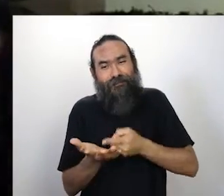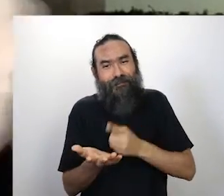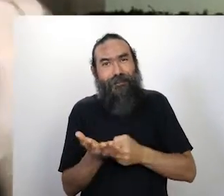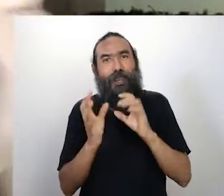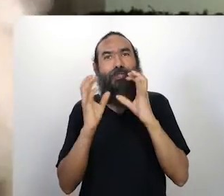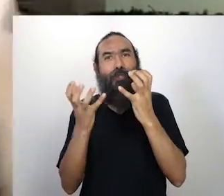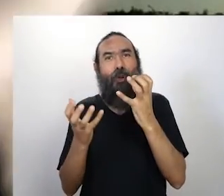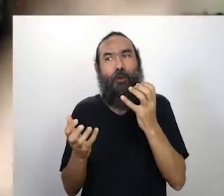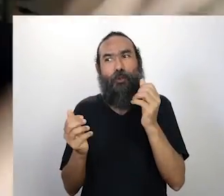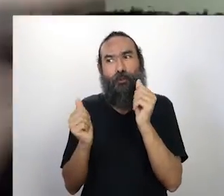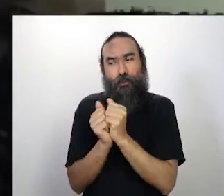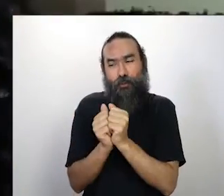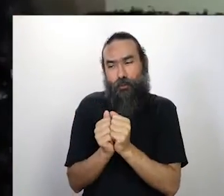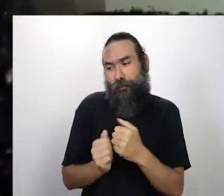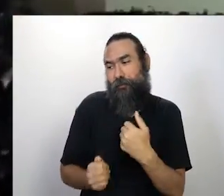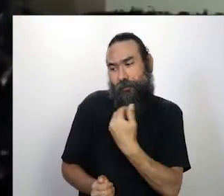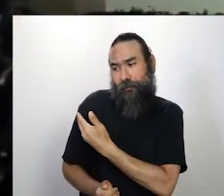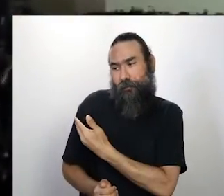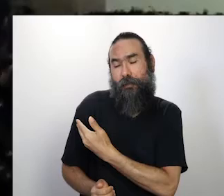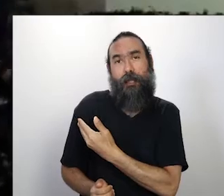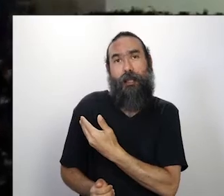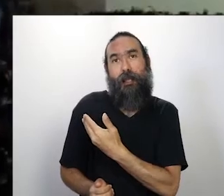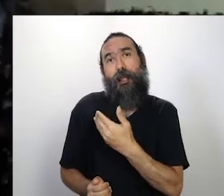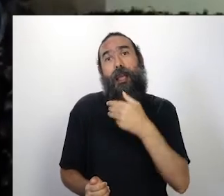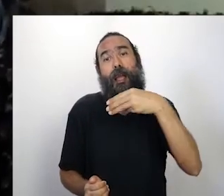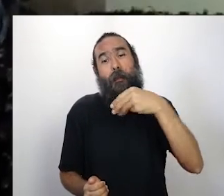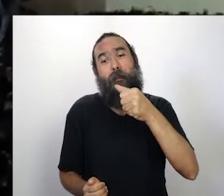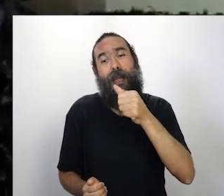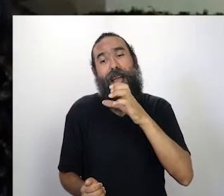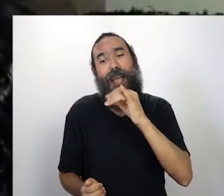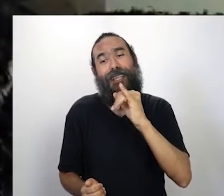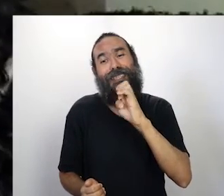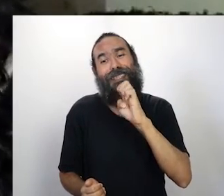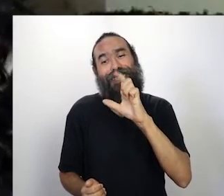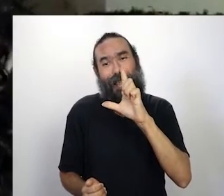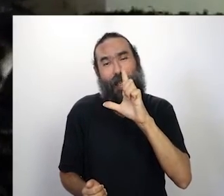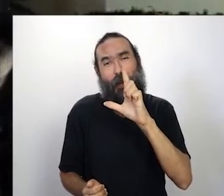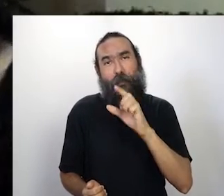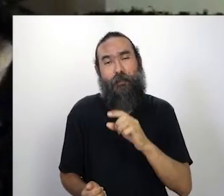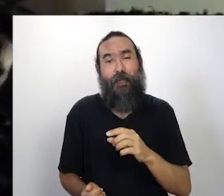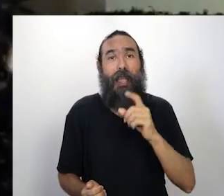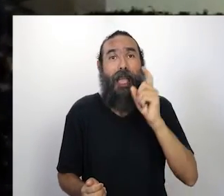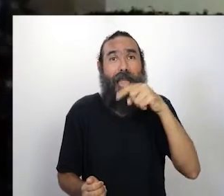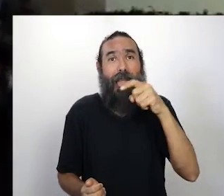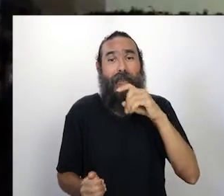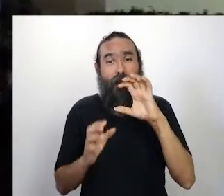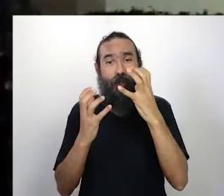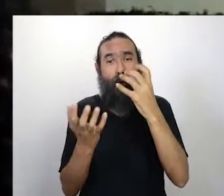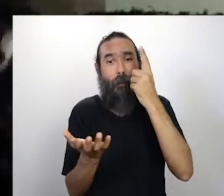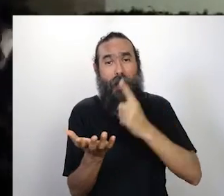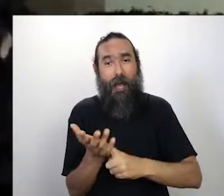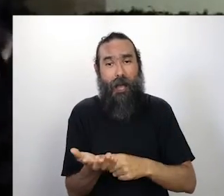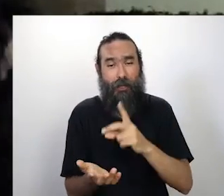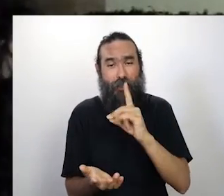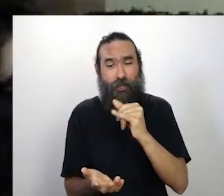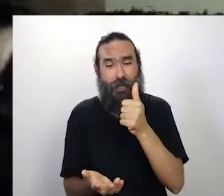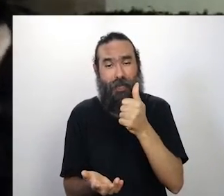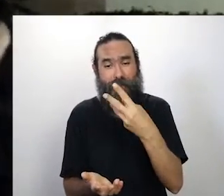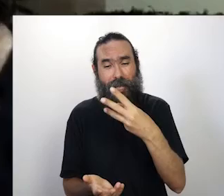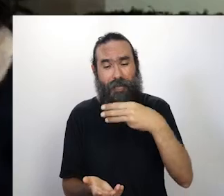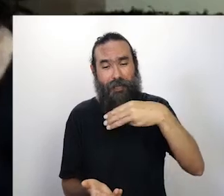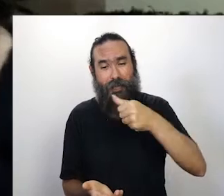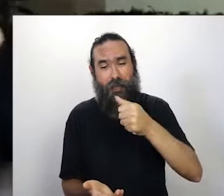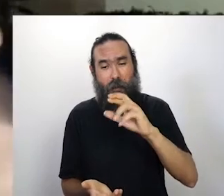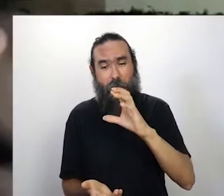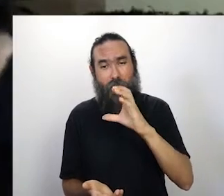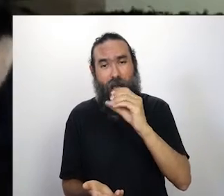Saluto, que está aqui do meu lado, mas está em outra tela, a gente tem um show marcado para dia 13 de março, e que até os 45 do segundo